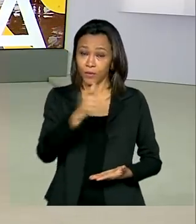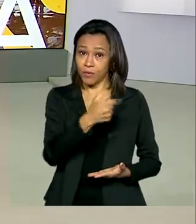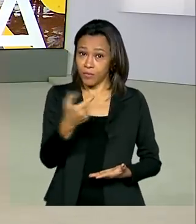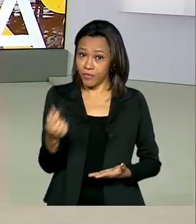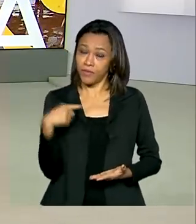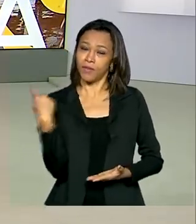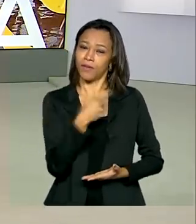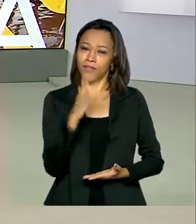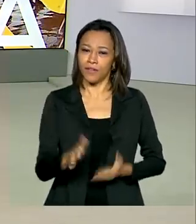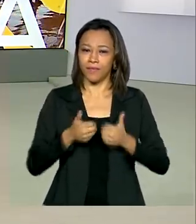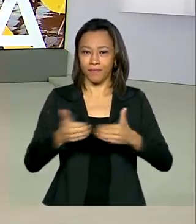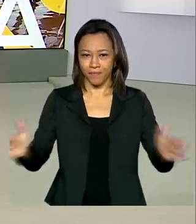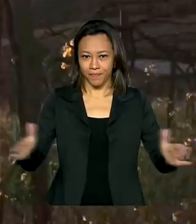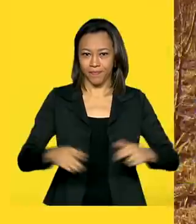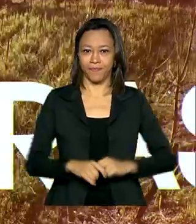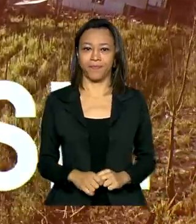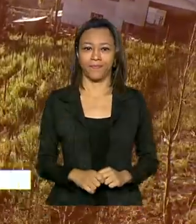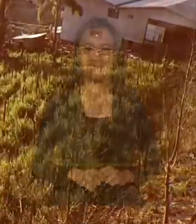Brasil em Dia está no ar.